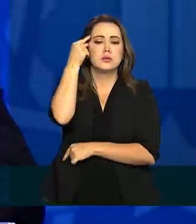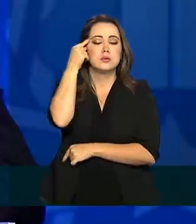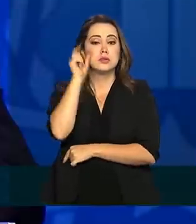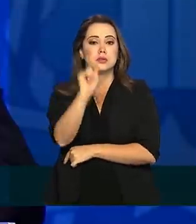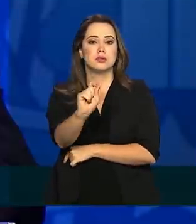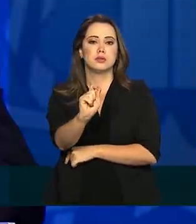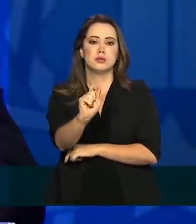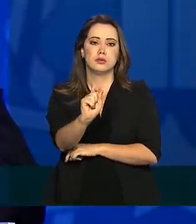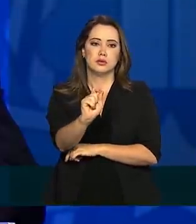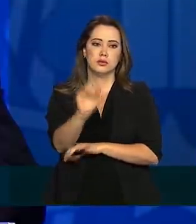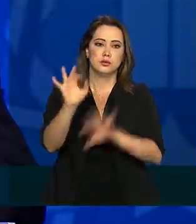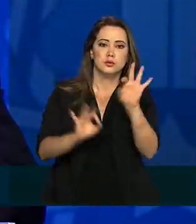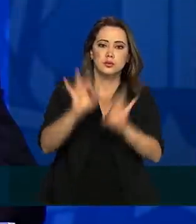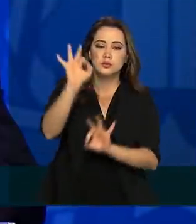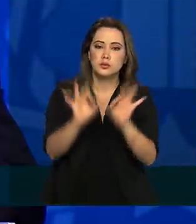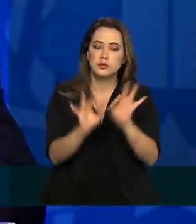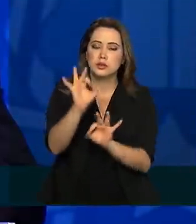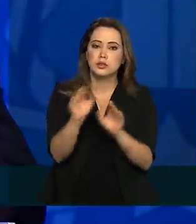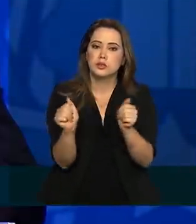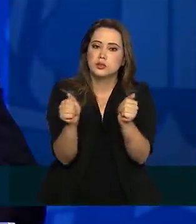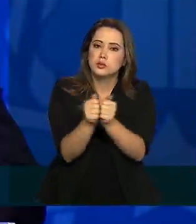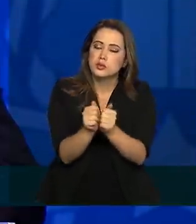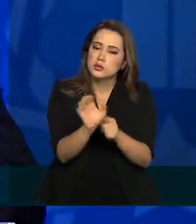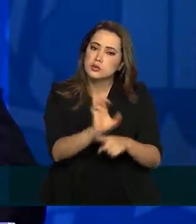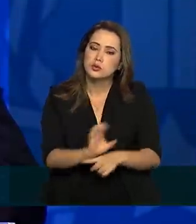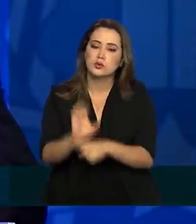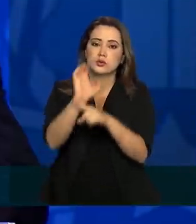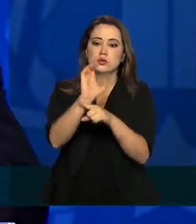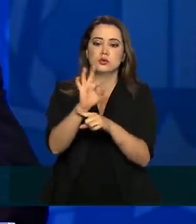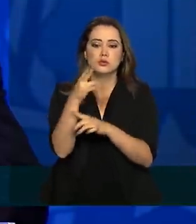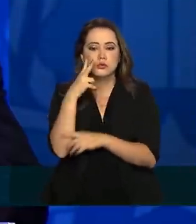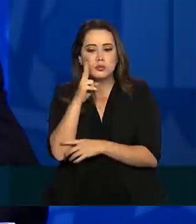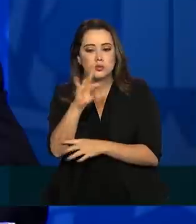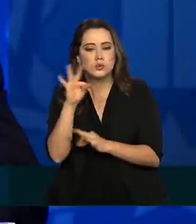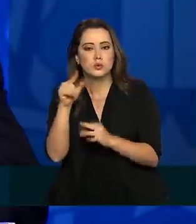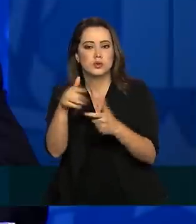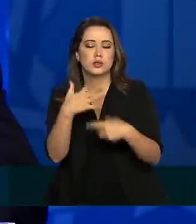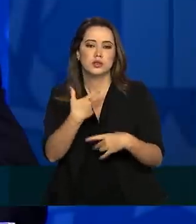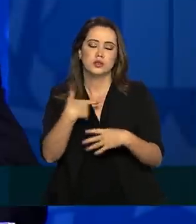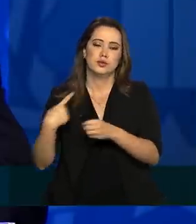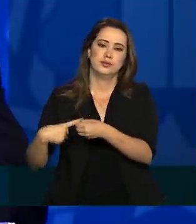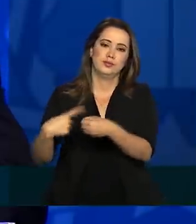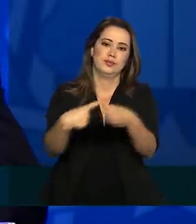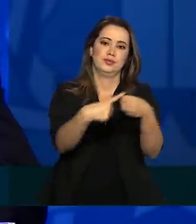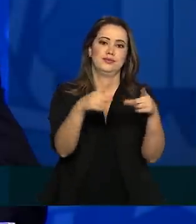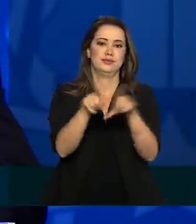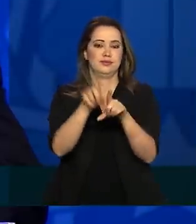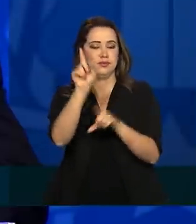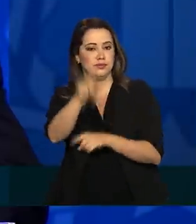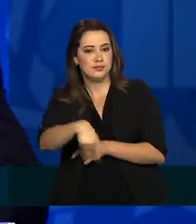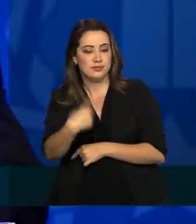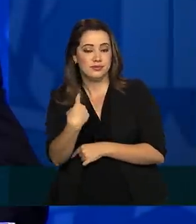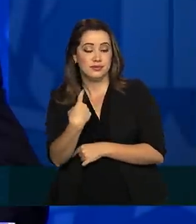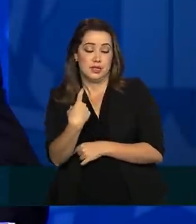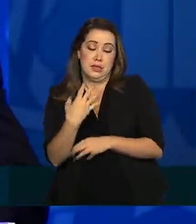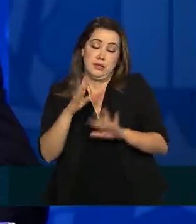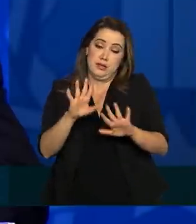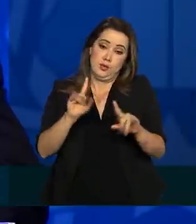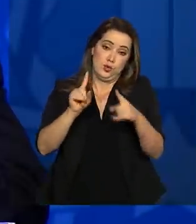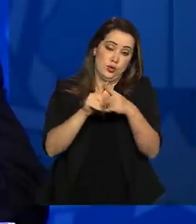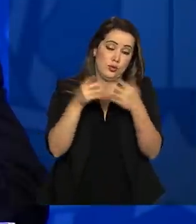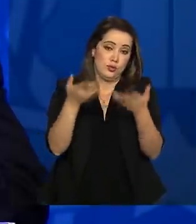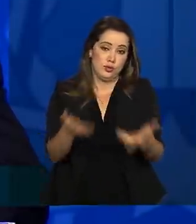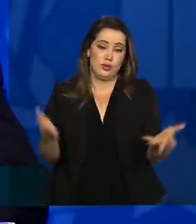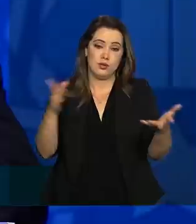com o plano de contingência do Estado, que considera todos os municípios e a estrutura hospitalar estadual. Baseado nisso,